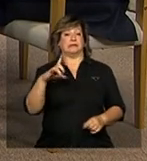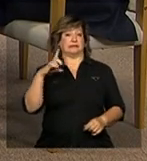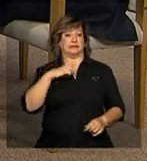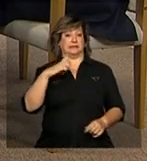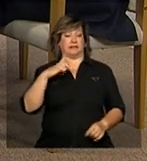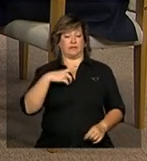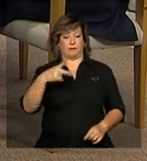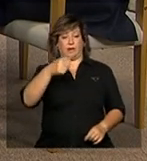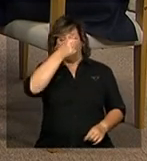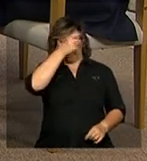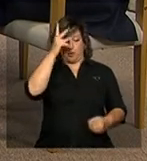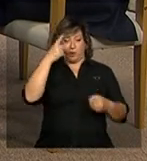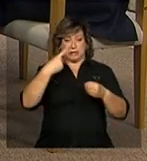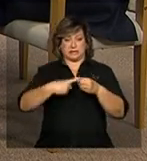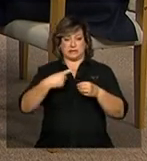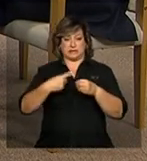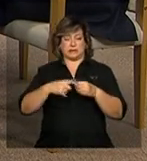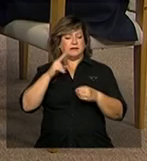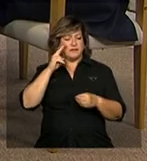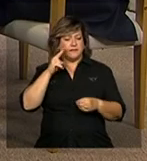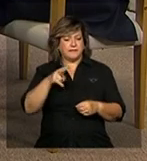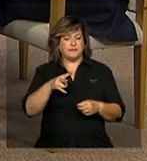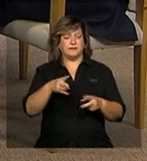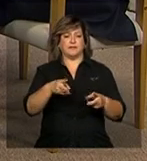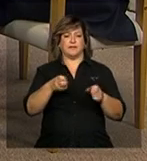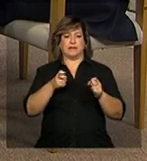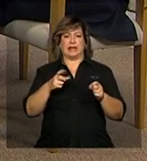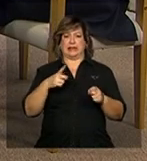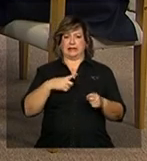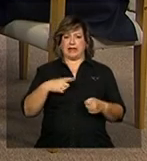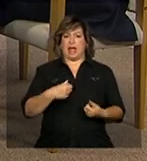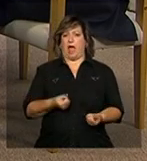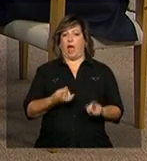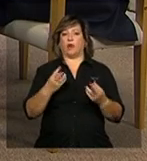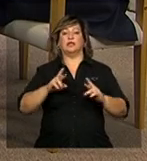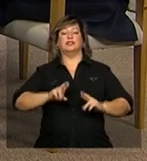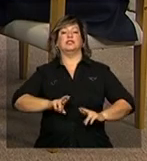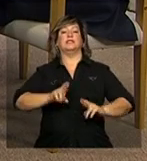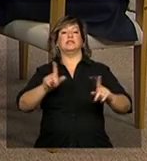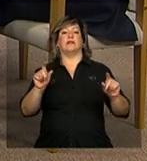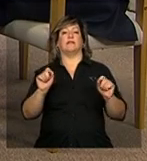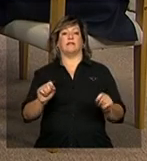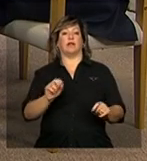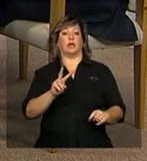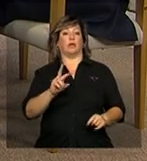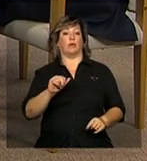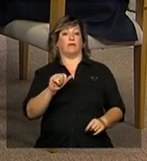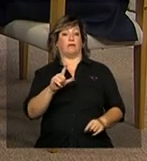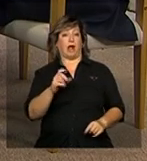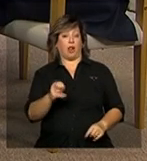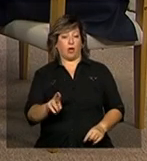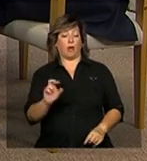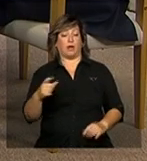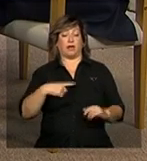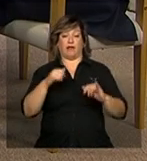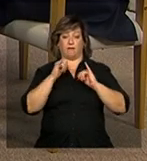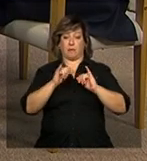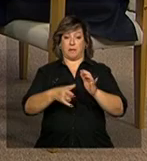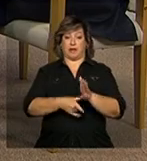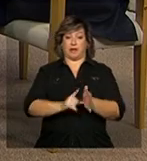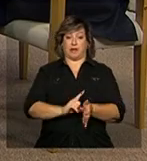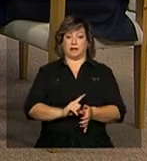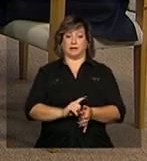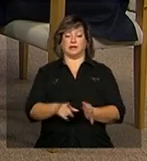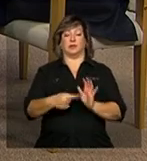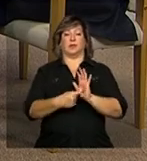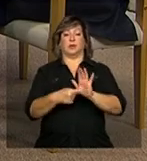município verificou alguma divergência do valor informado no demonstrativo como recebido durante